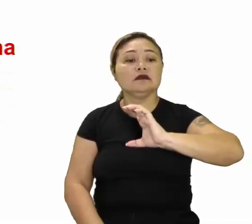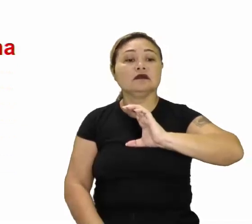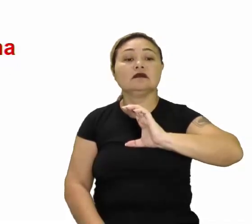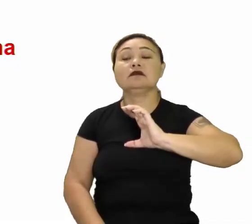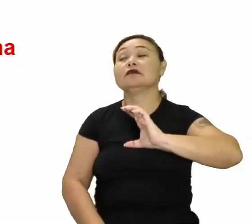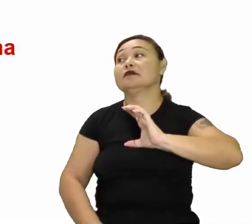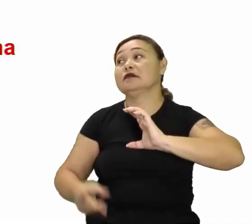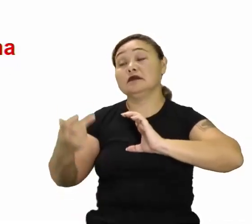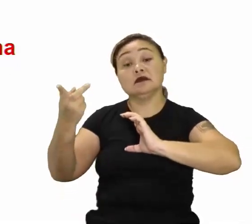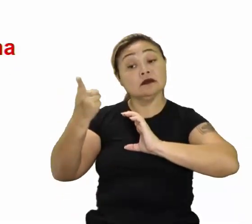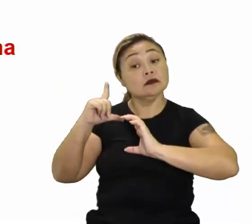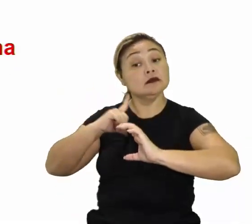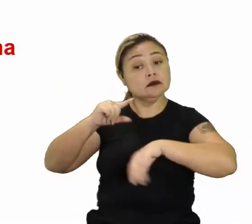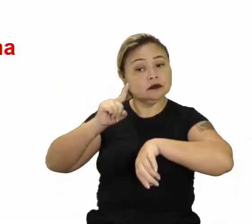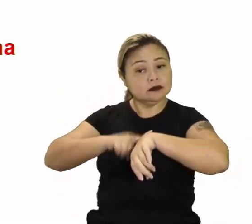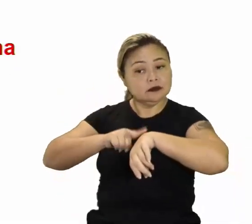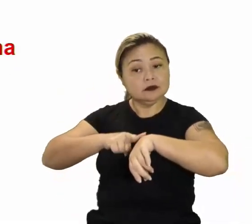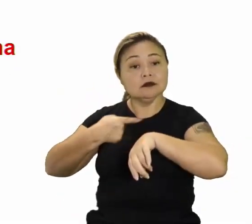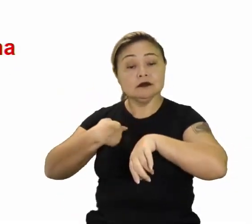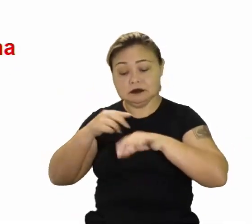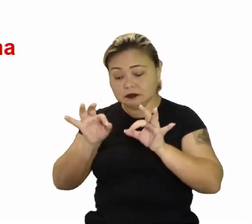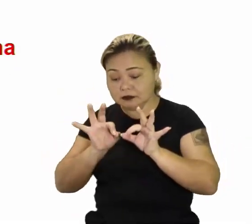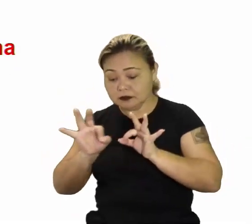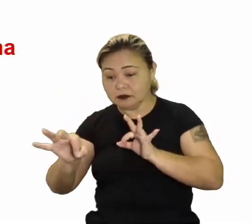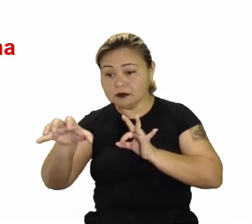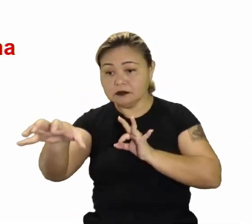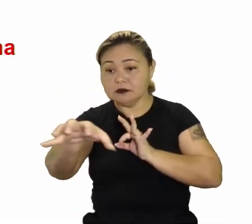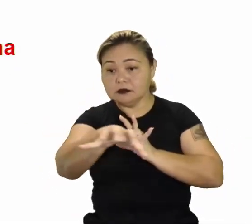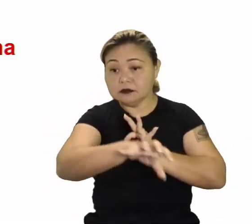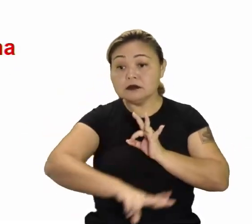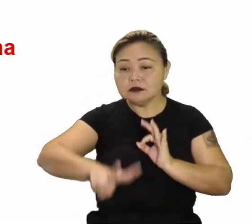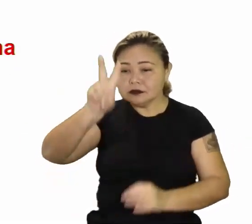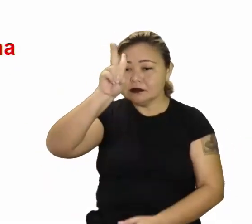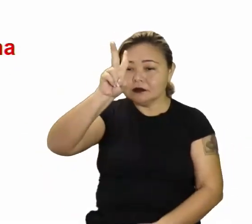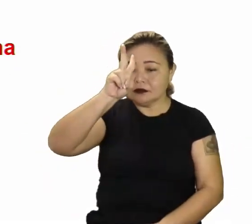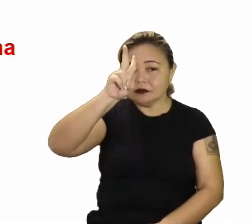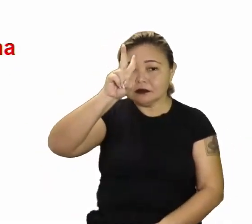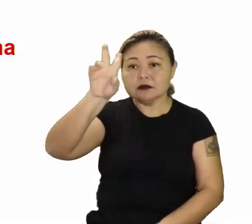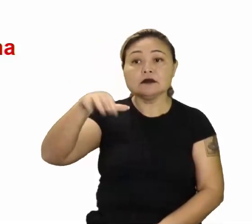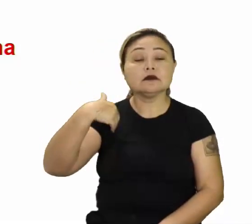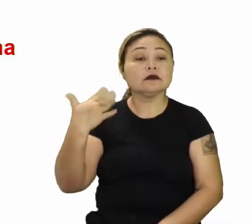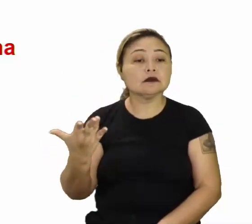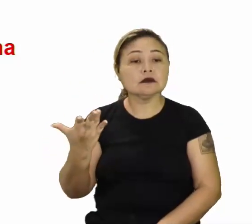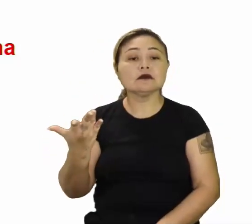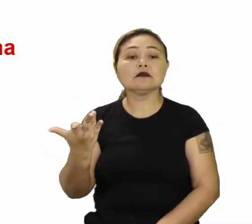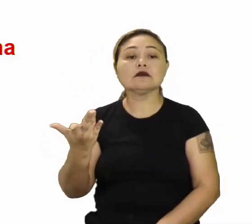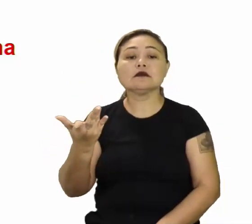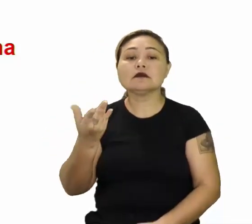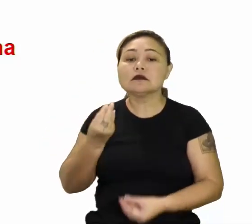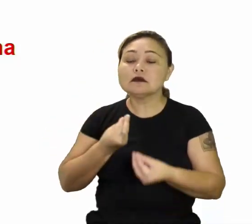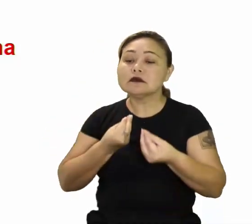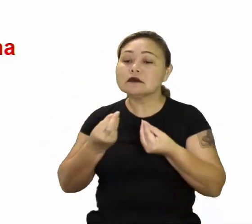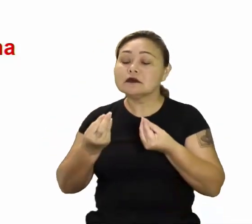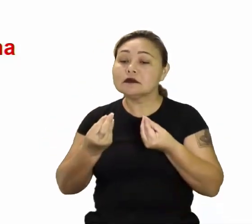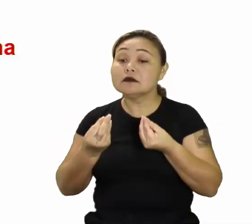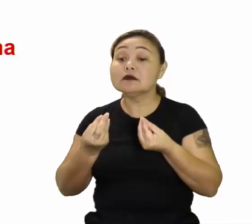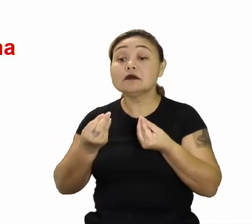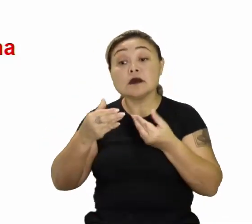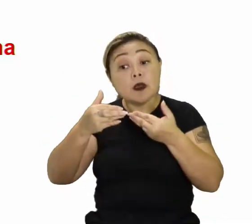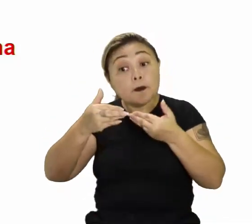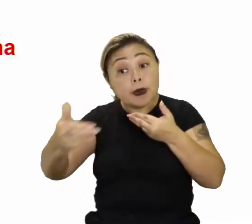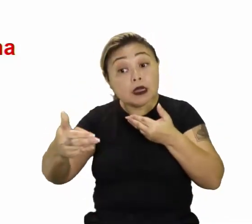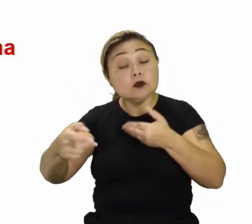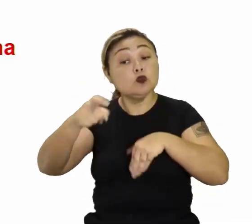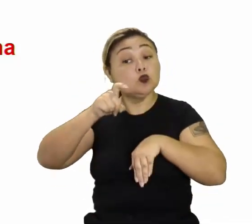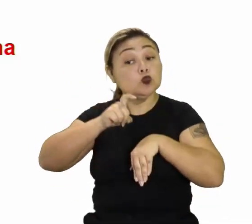Resposta. Temporais e espaciais. Lembram? Temporais. Distribuição a partir do